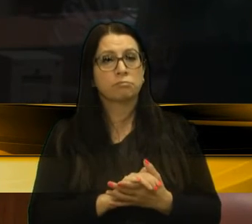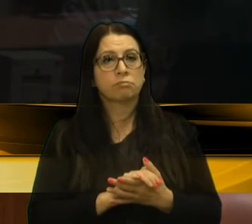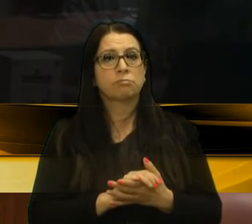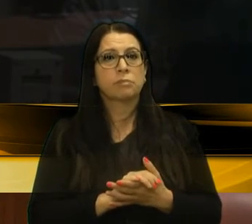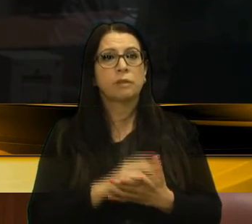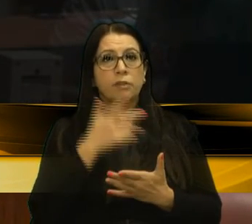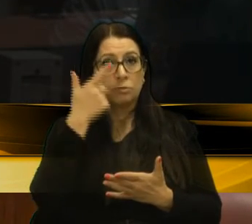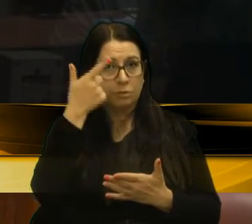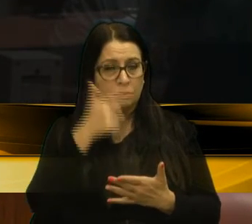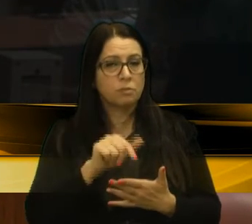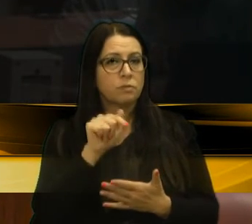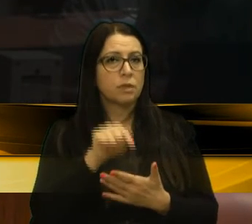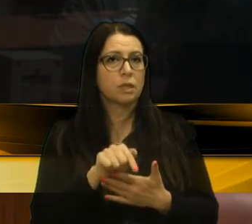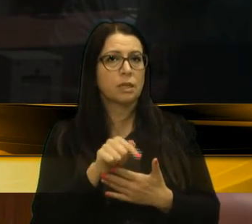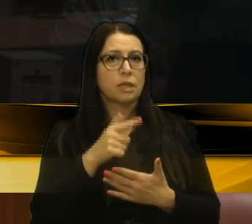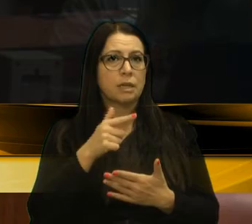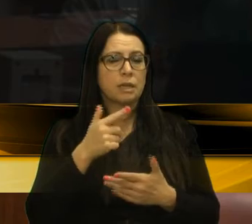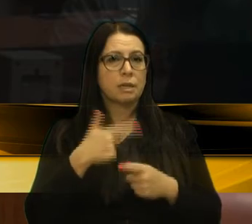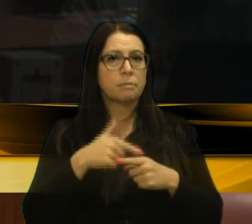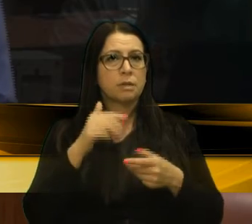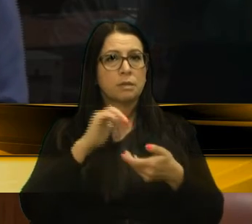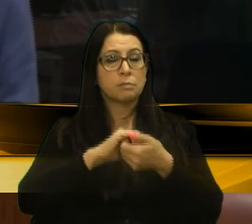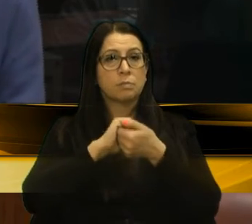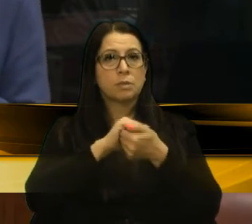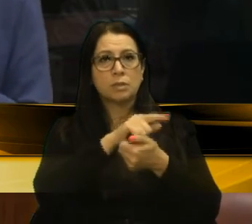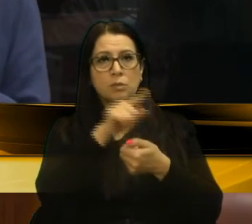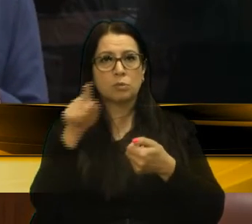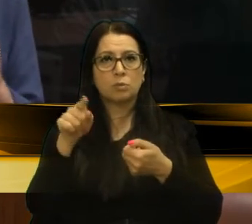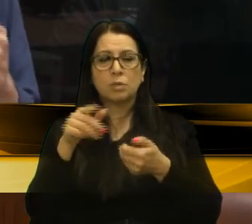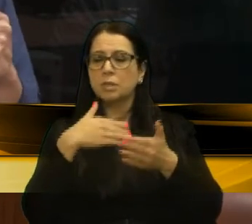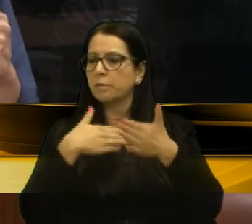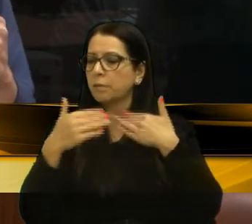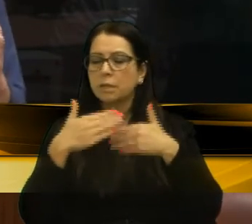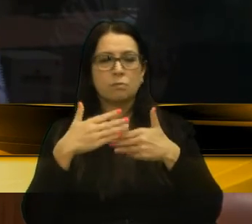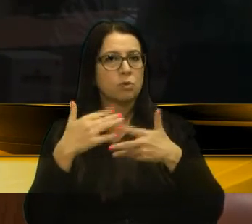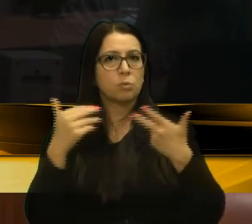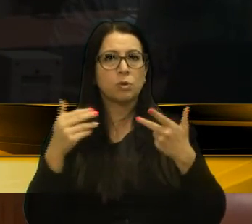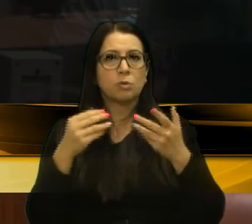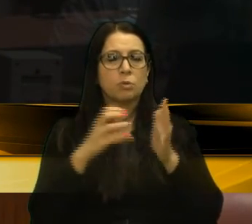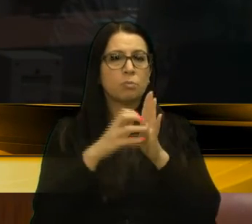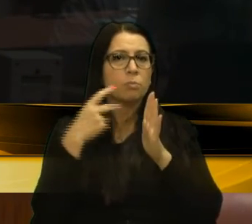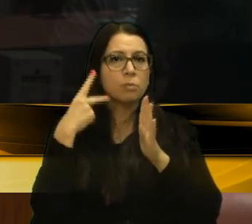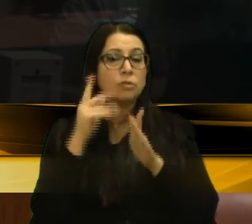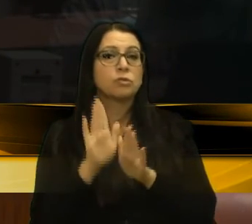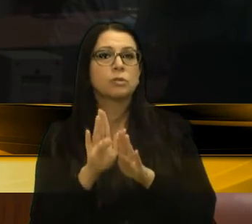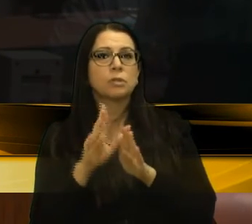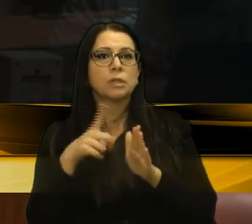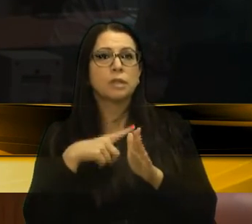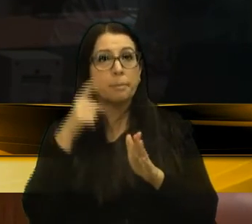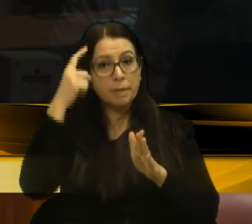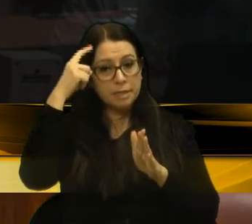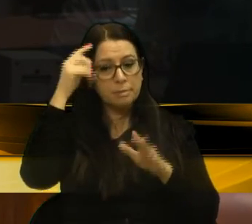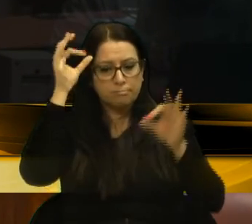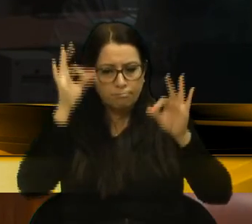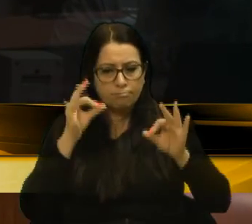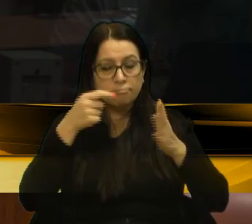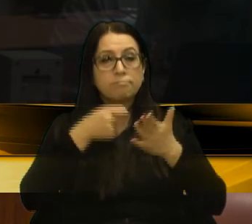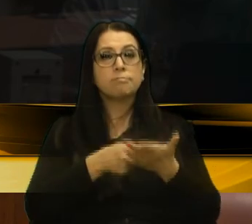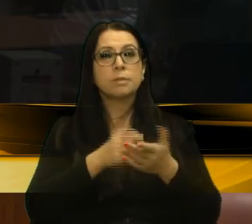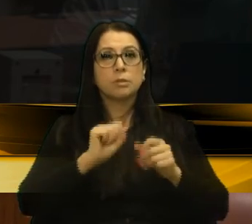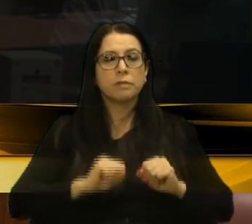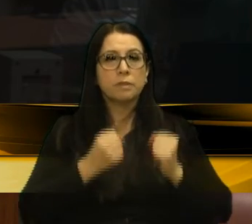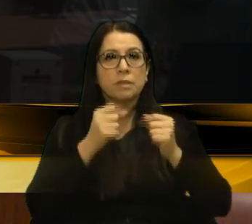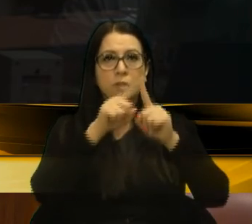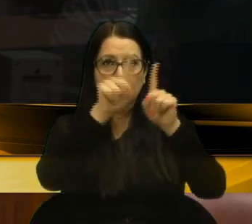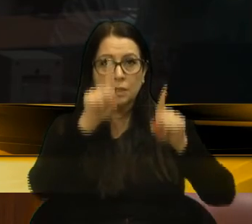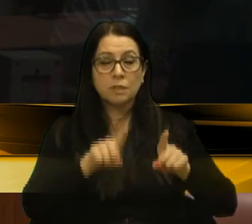reitero aqui as minhas congratulações também aos pares, que independente de alguma polarização, tenho um pensamento firme na defesa dos nossos